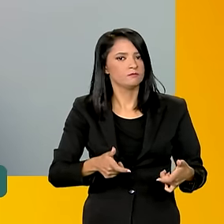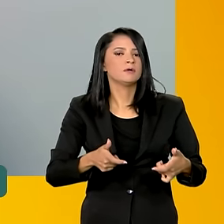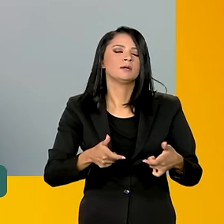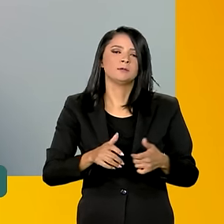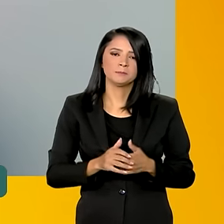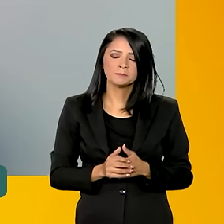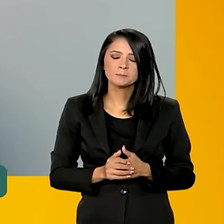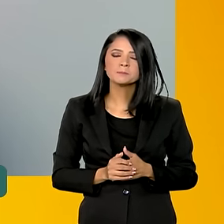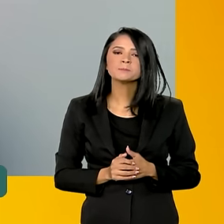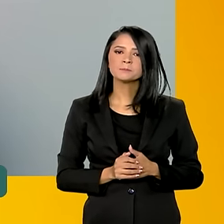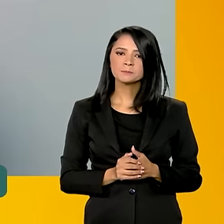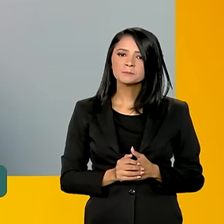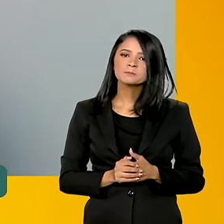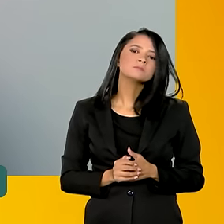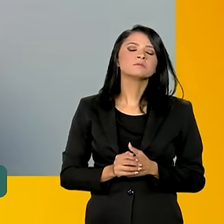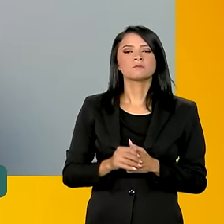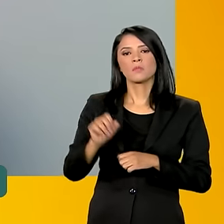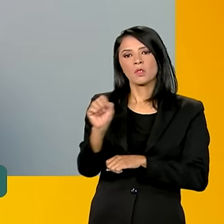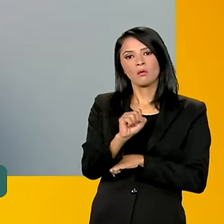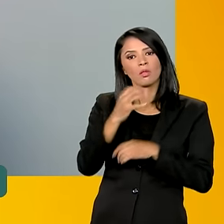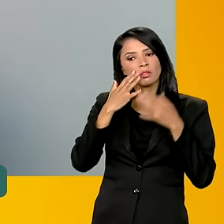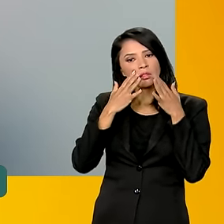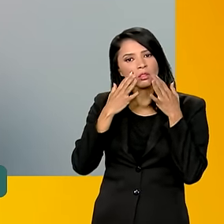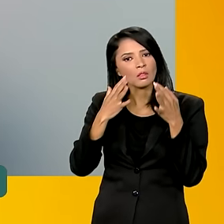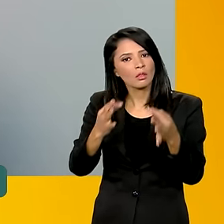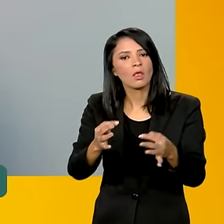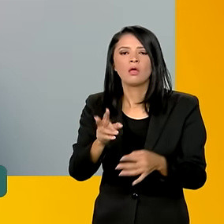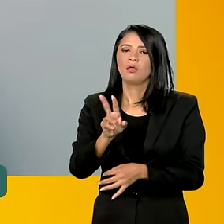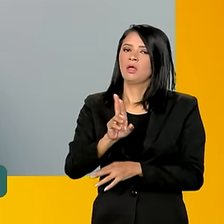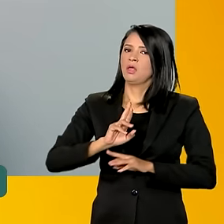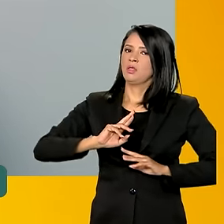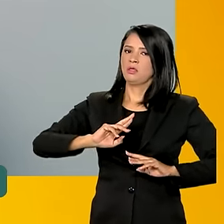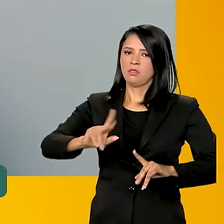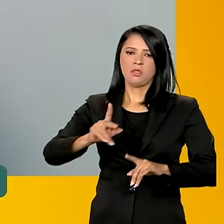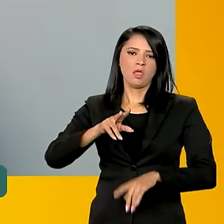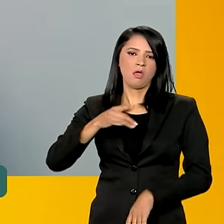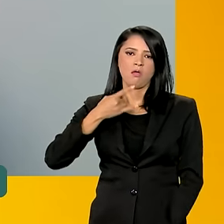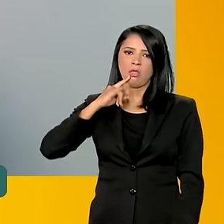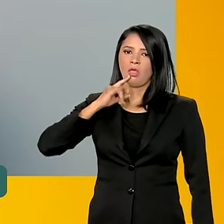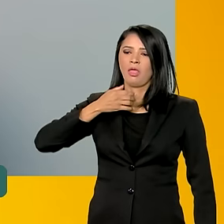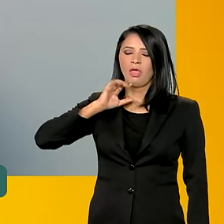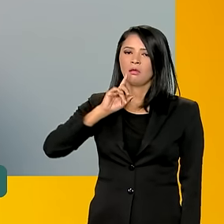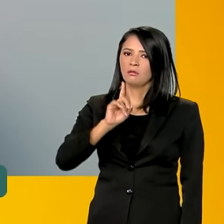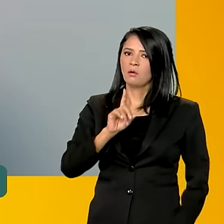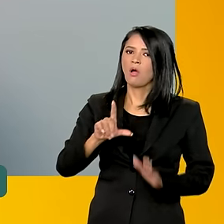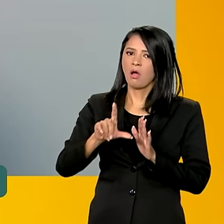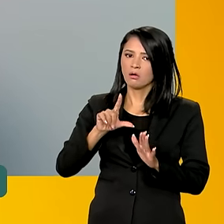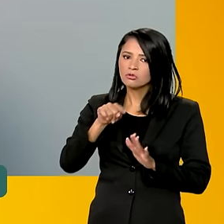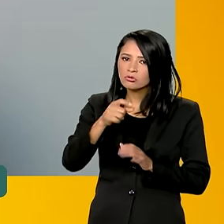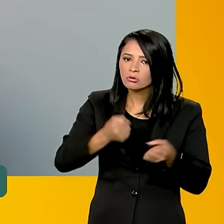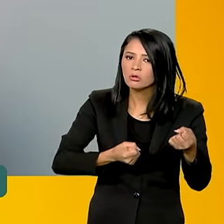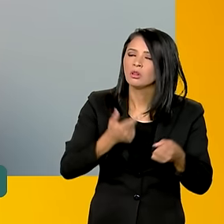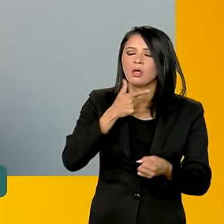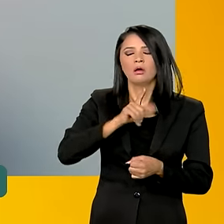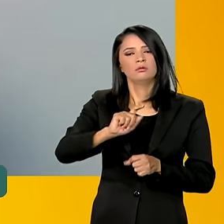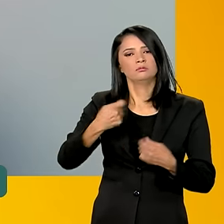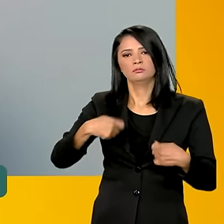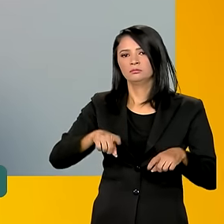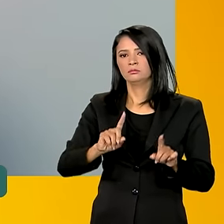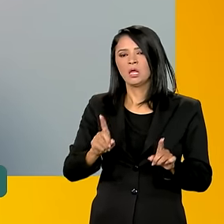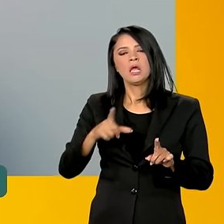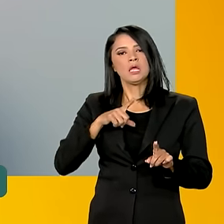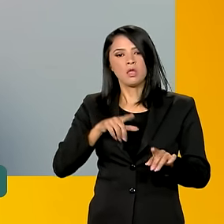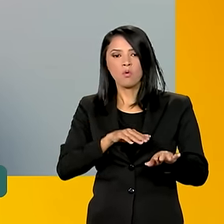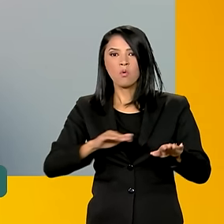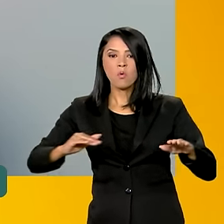movimentando, dirigir com atenção, não fazer uso de bebida alcoólica antes de dirigir, ultrapassar só em